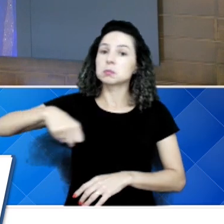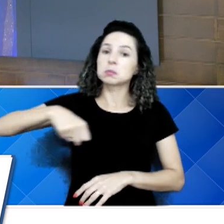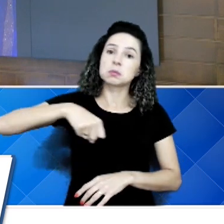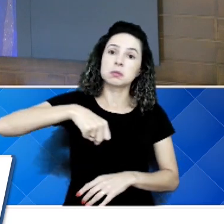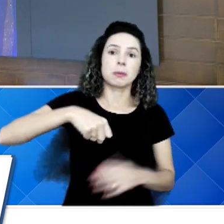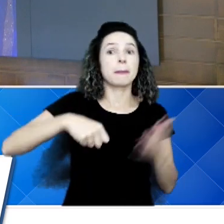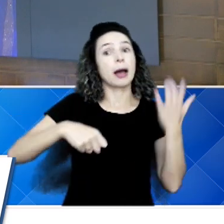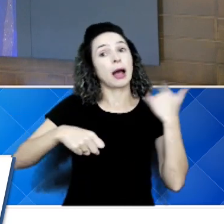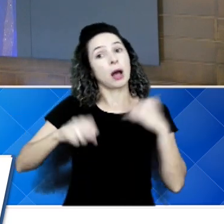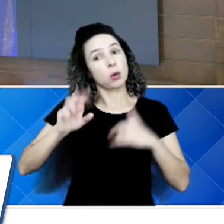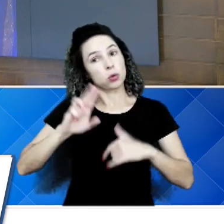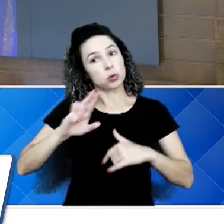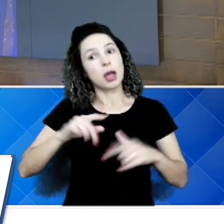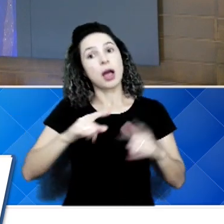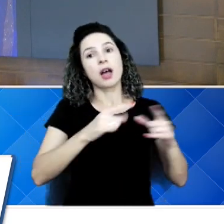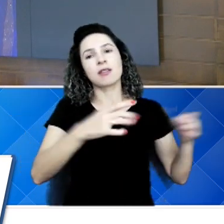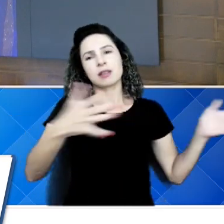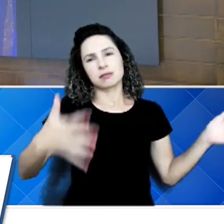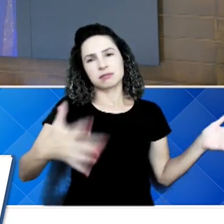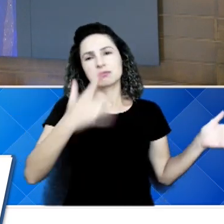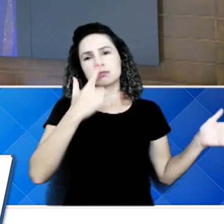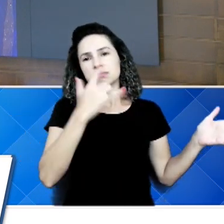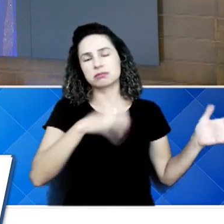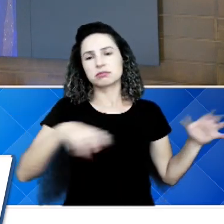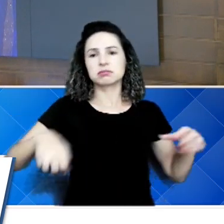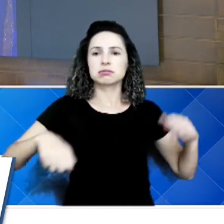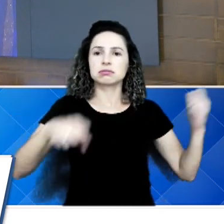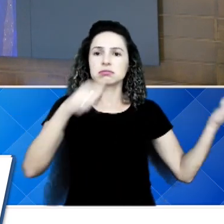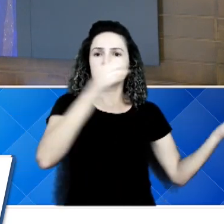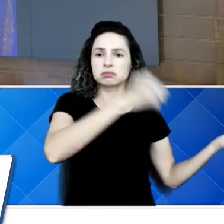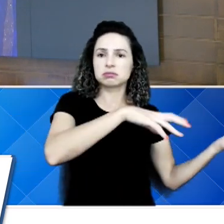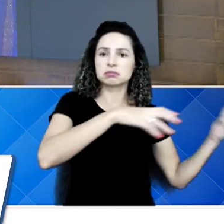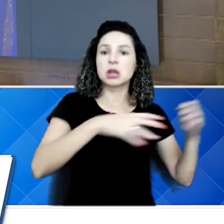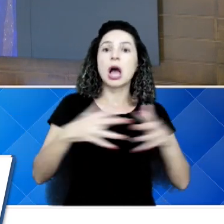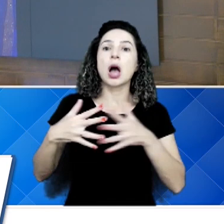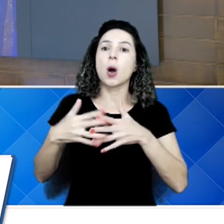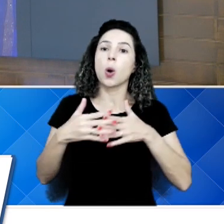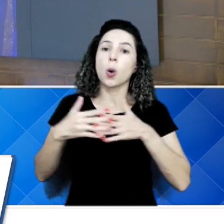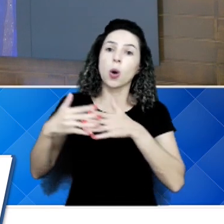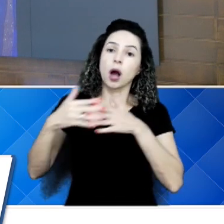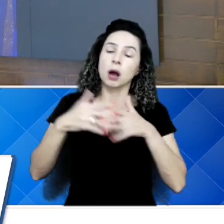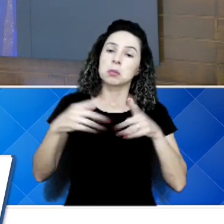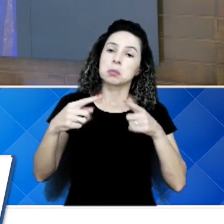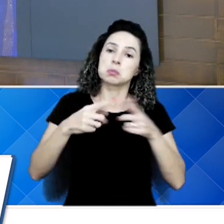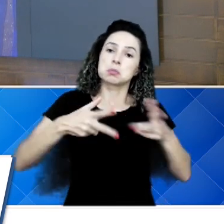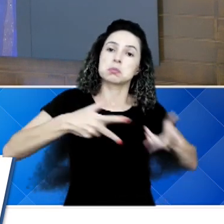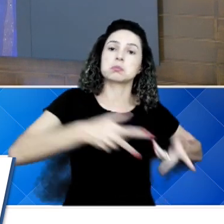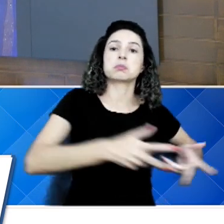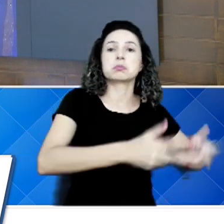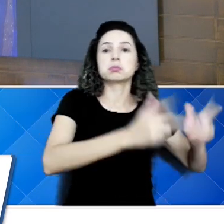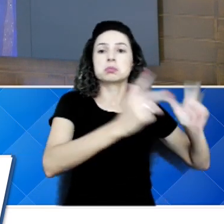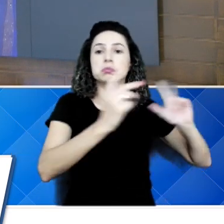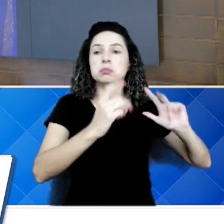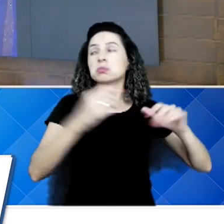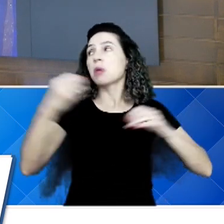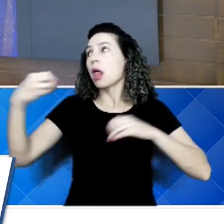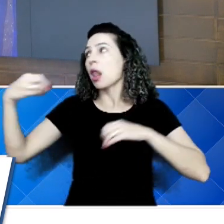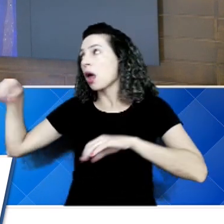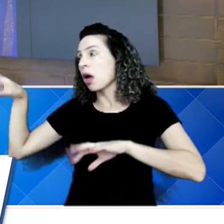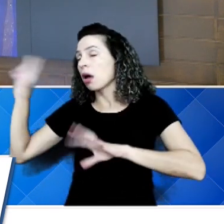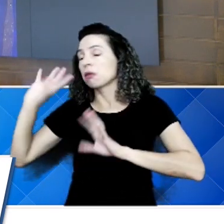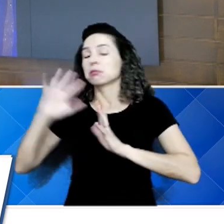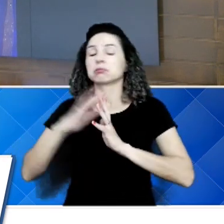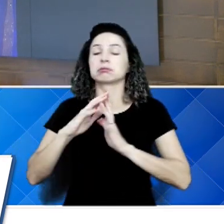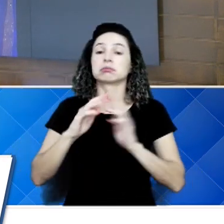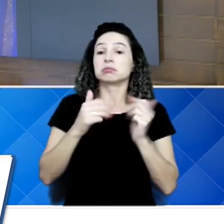até as lixeiras, vinha o caminhão que é adequado para pegar essas lixeiras, levava o lixo embora. Muito bem.